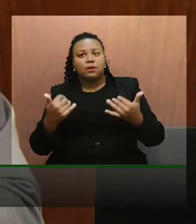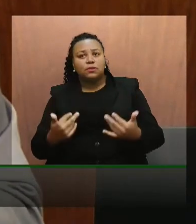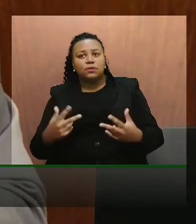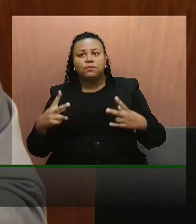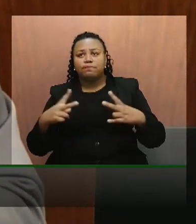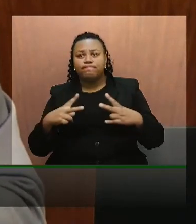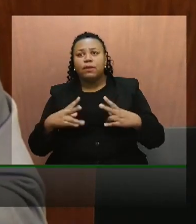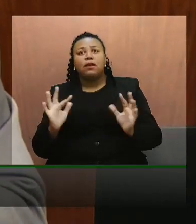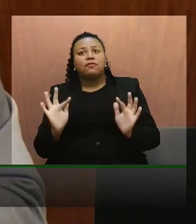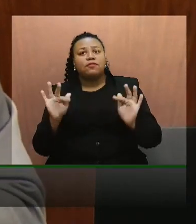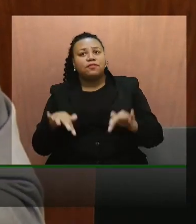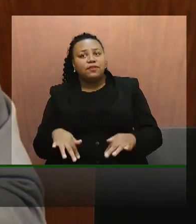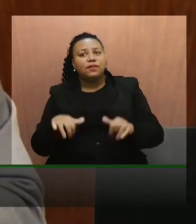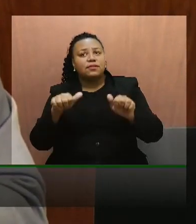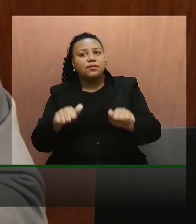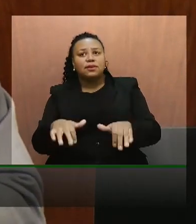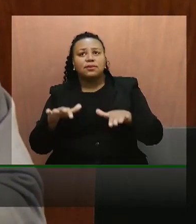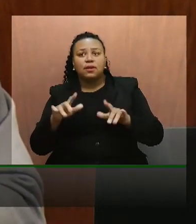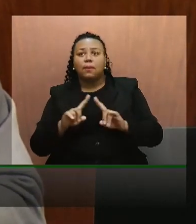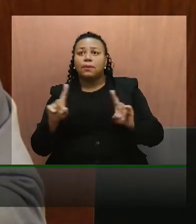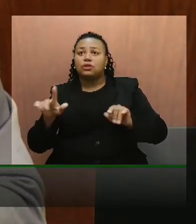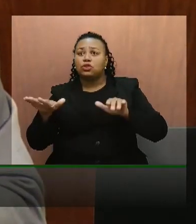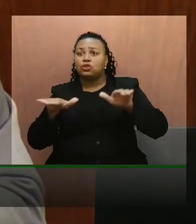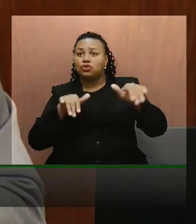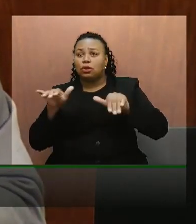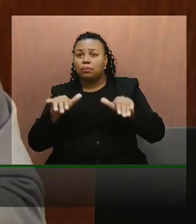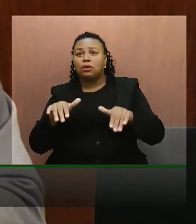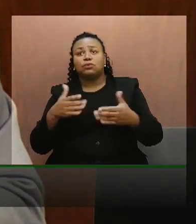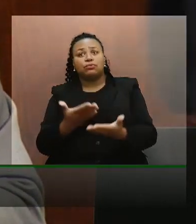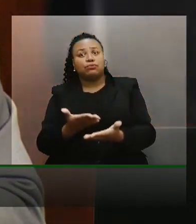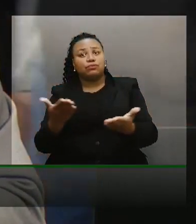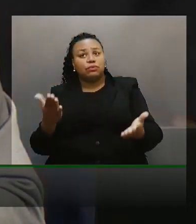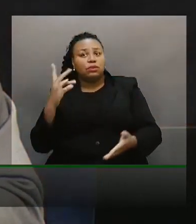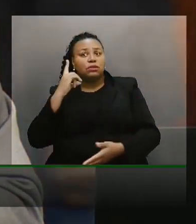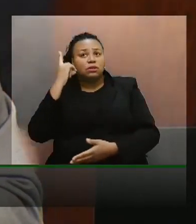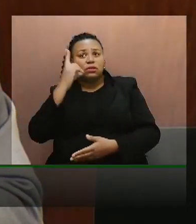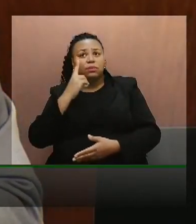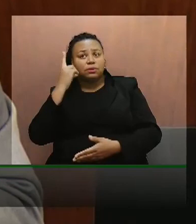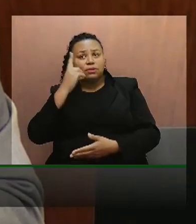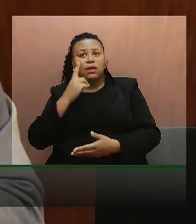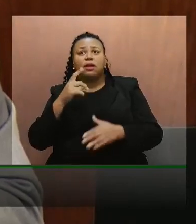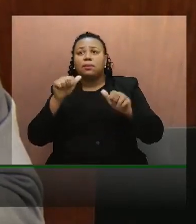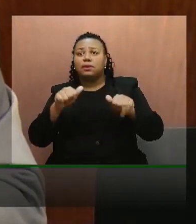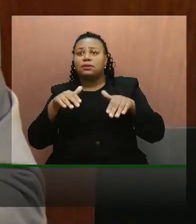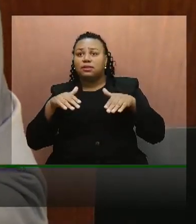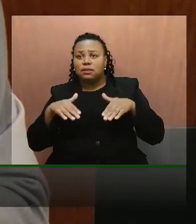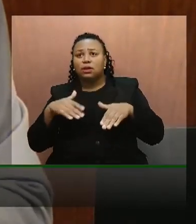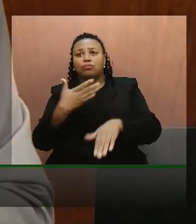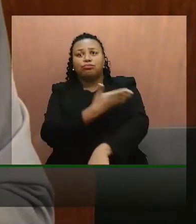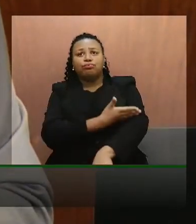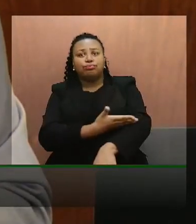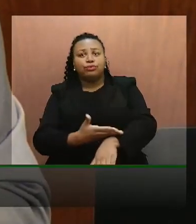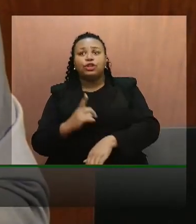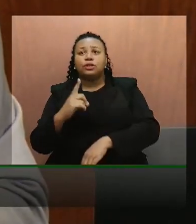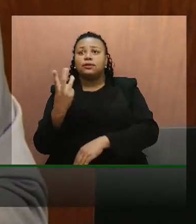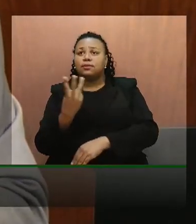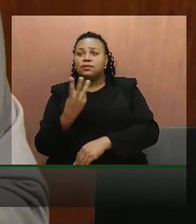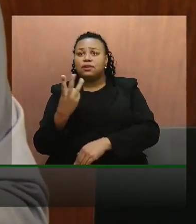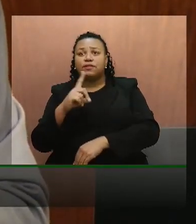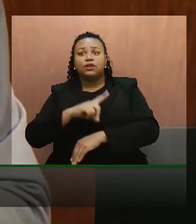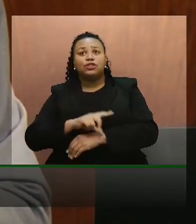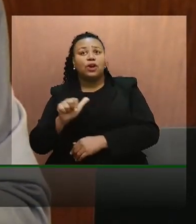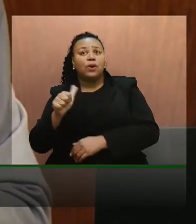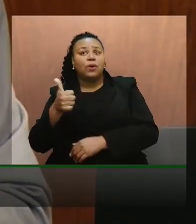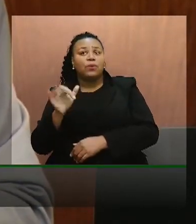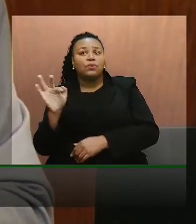pessoais encerro a presente sessão antes convocando as senhoras e os senhores parlamentares para a sessão ordinária de terça-feira de 11 de